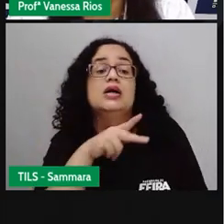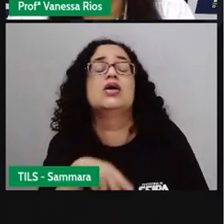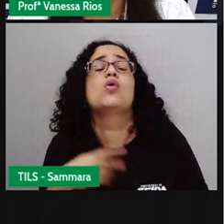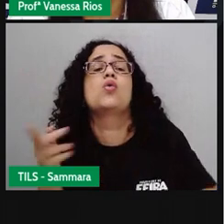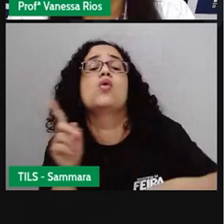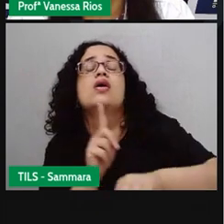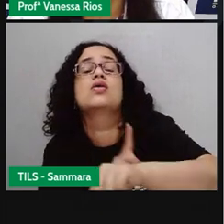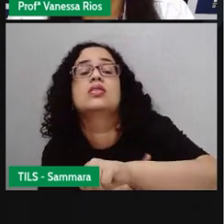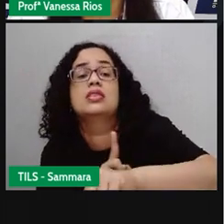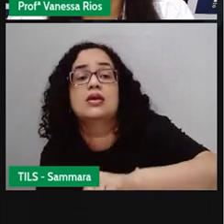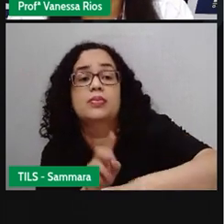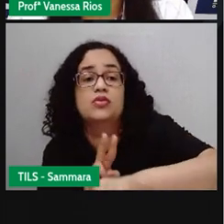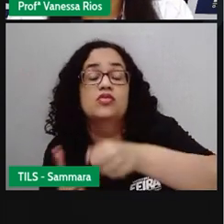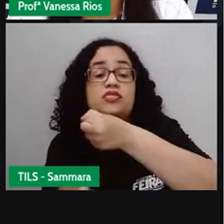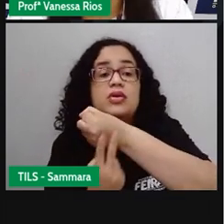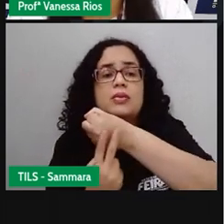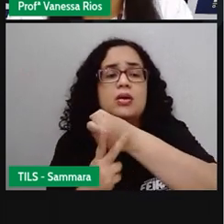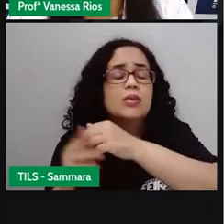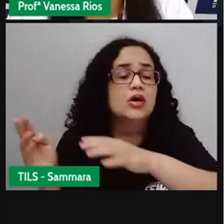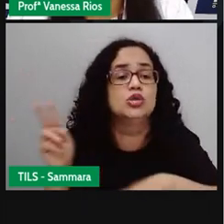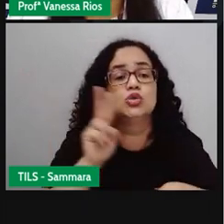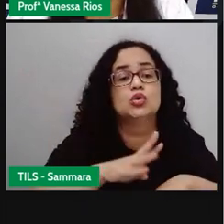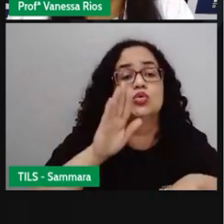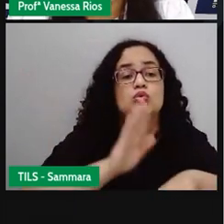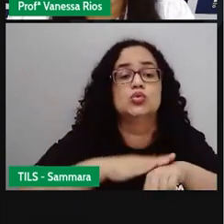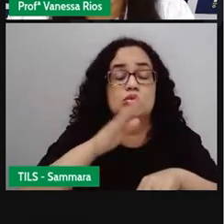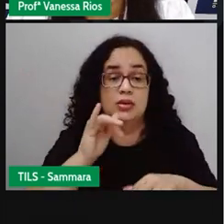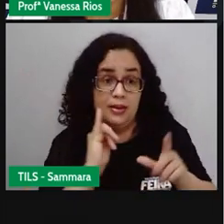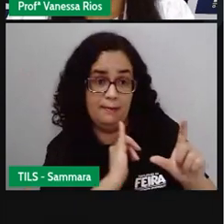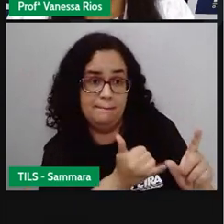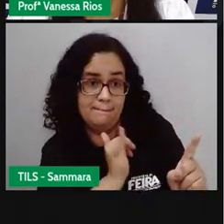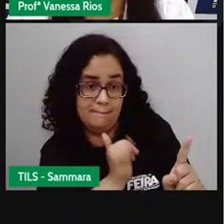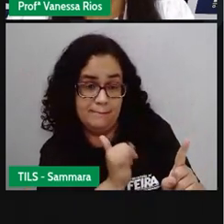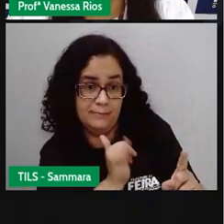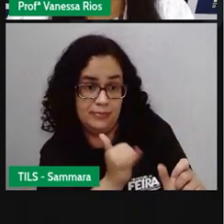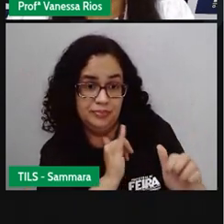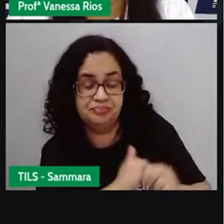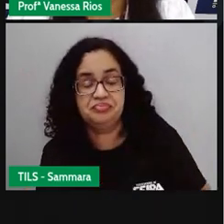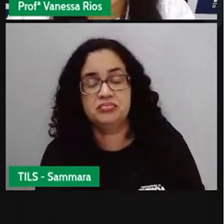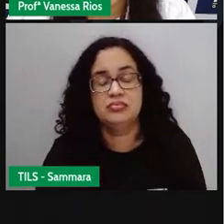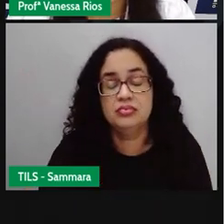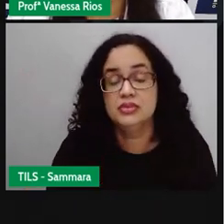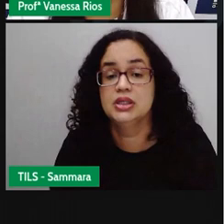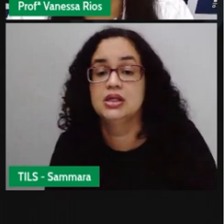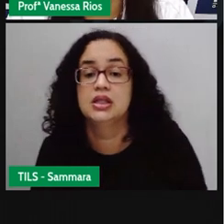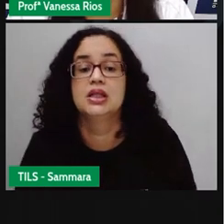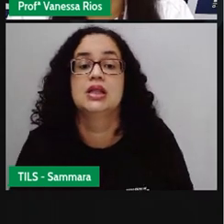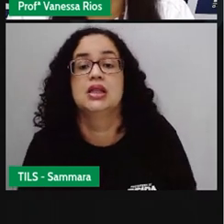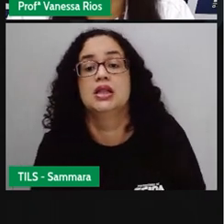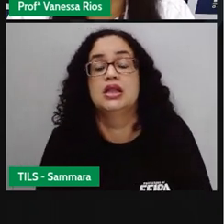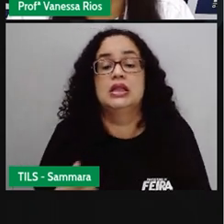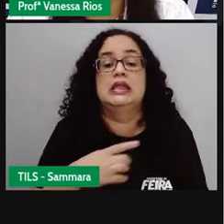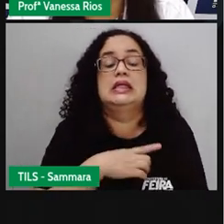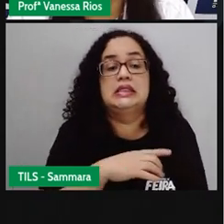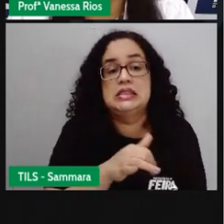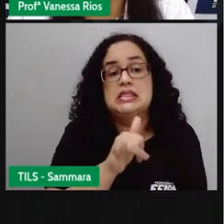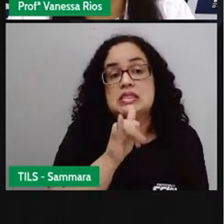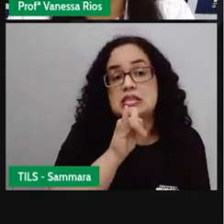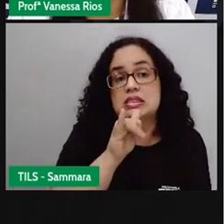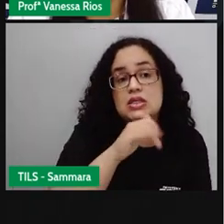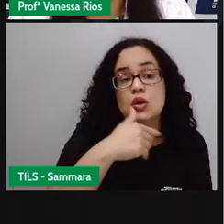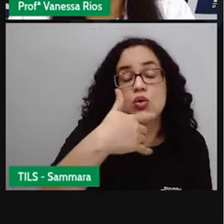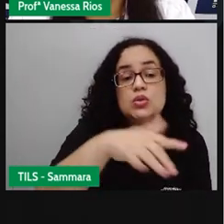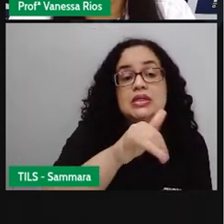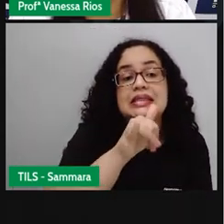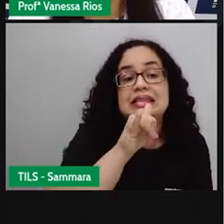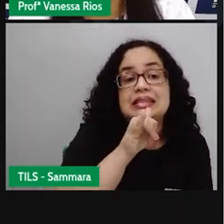que tempo verbal foi mais usado pelo narrador, a gente pode constatar, diante desses exemplos e dos outros